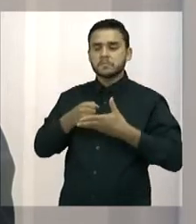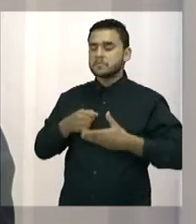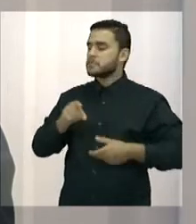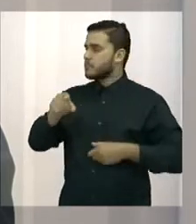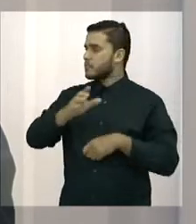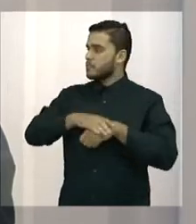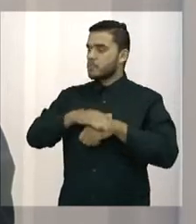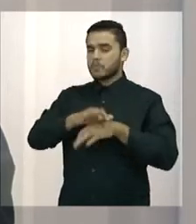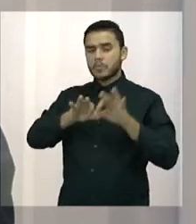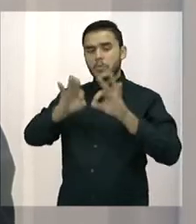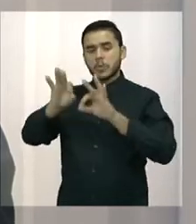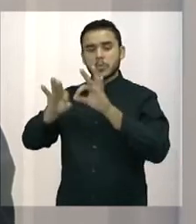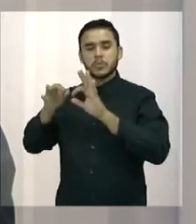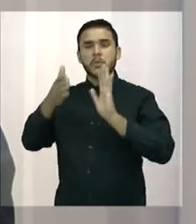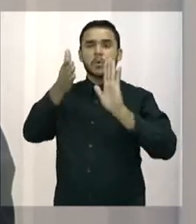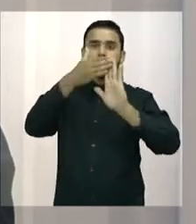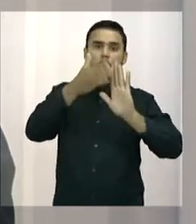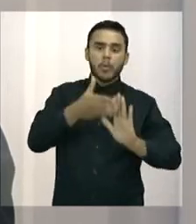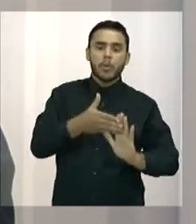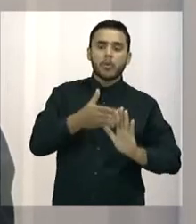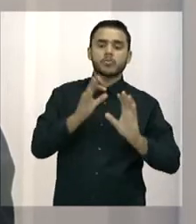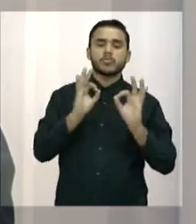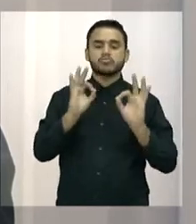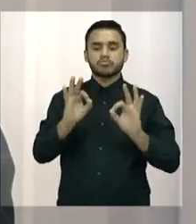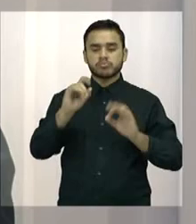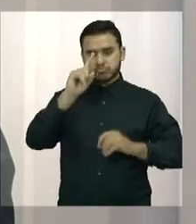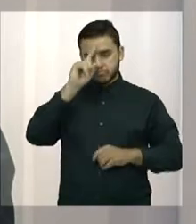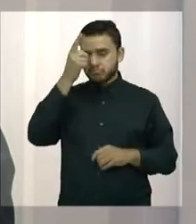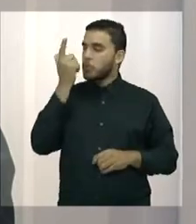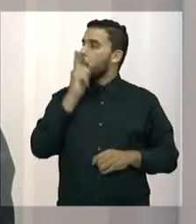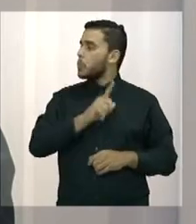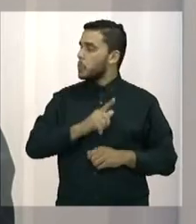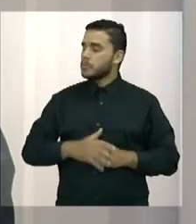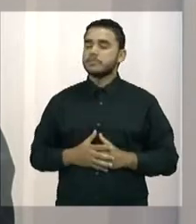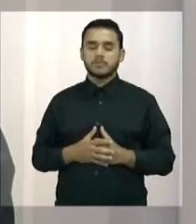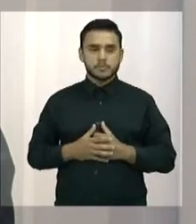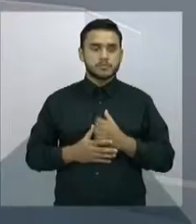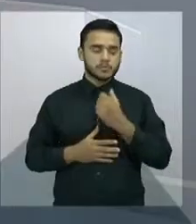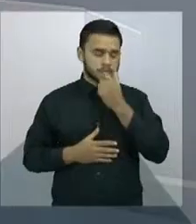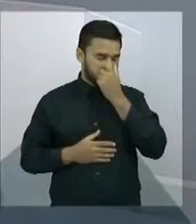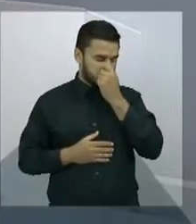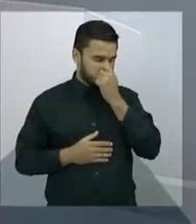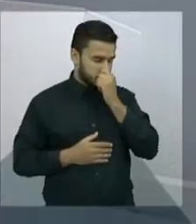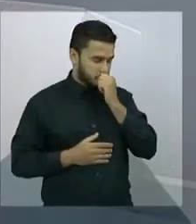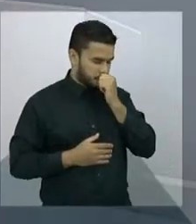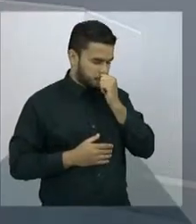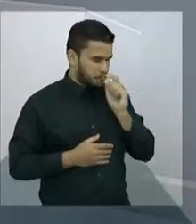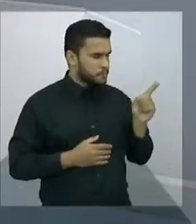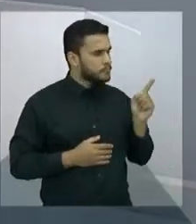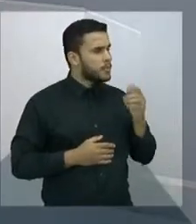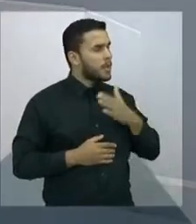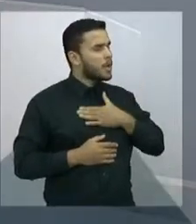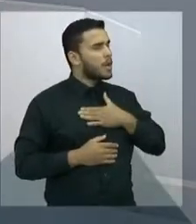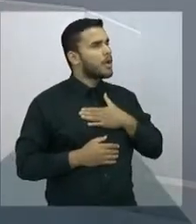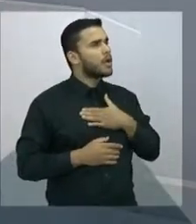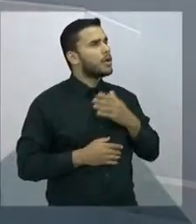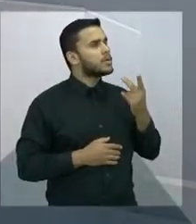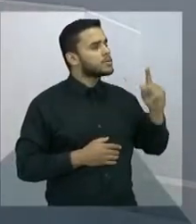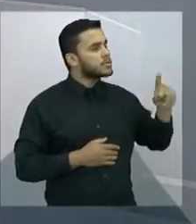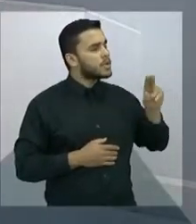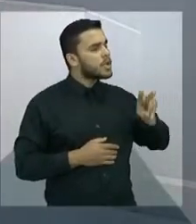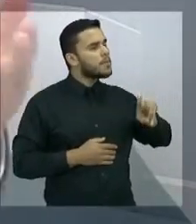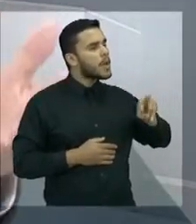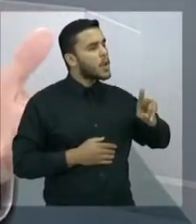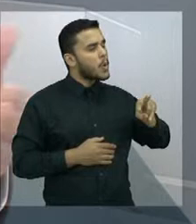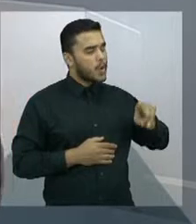alguns projetos, algumas proposituras que têm dado certo. Agora, vereador, na época em que seu irmão, hoje deputado